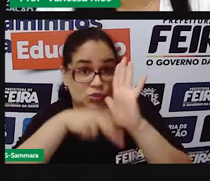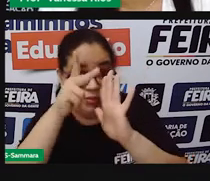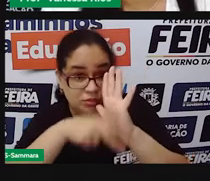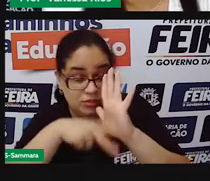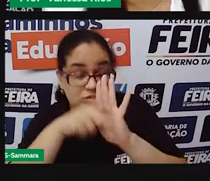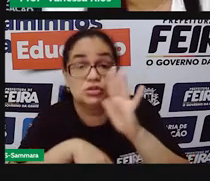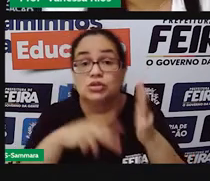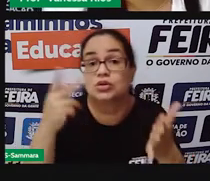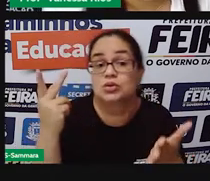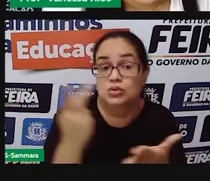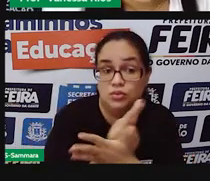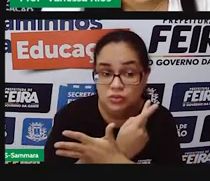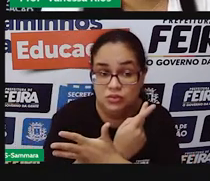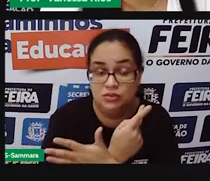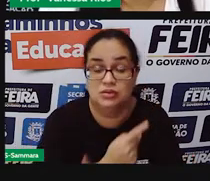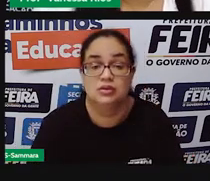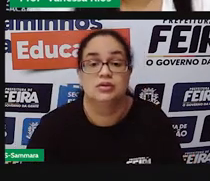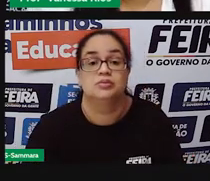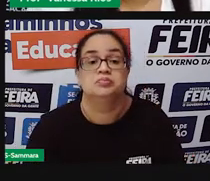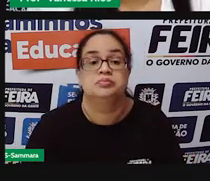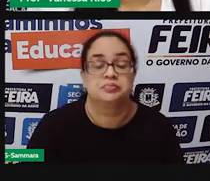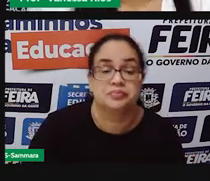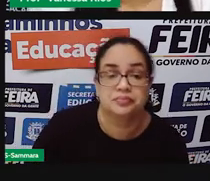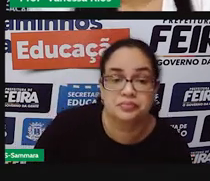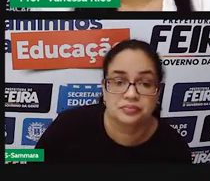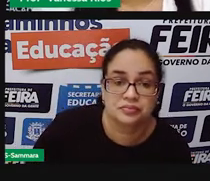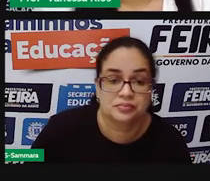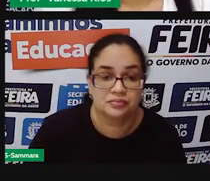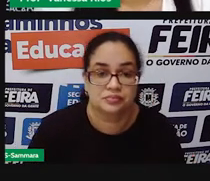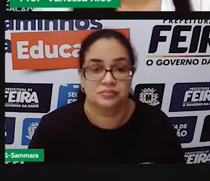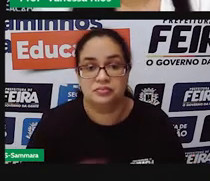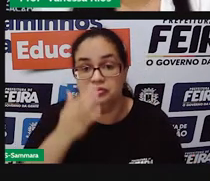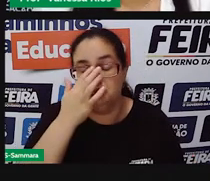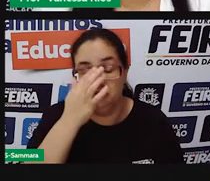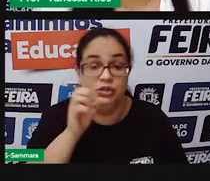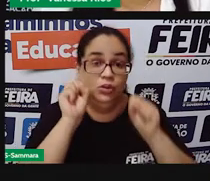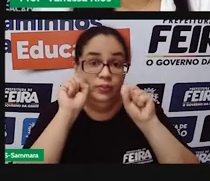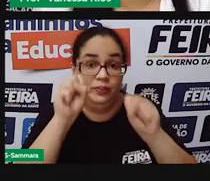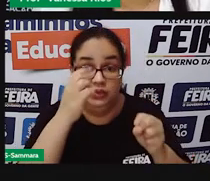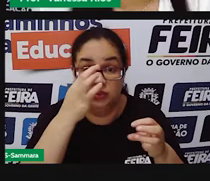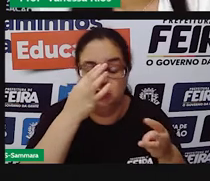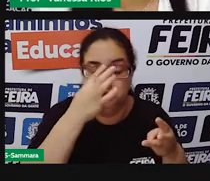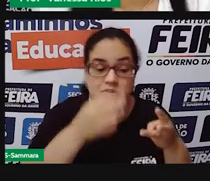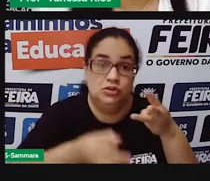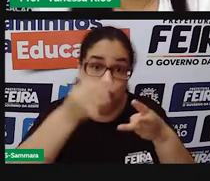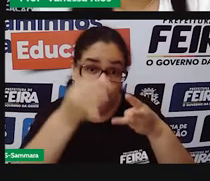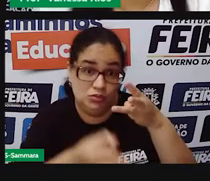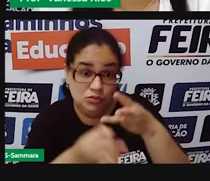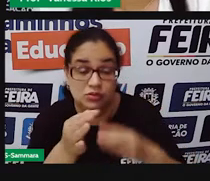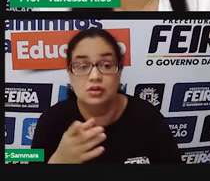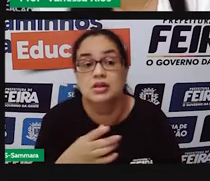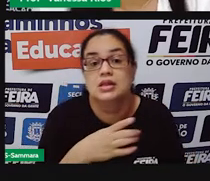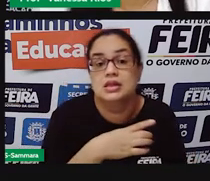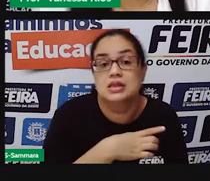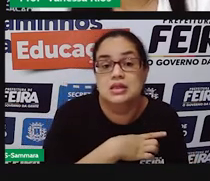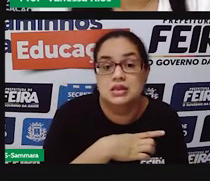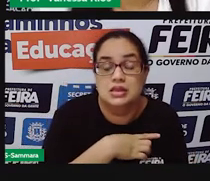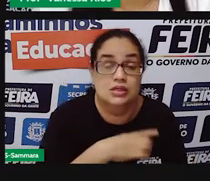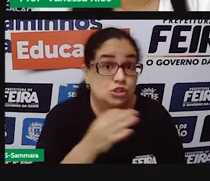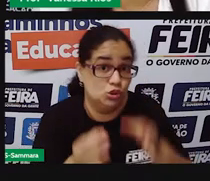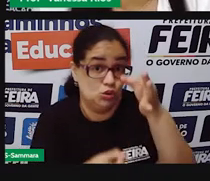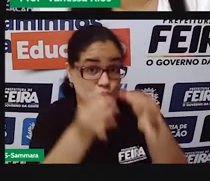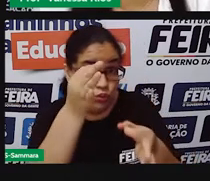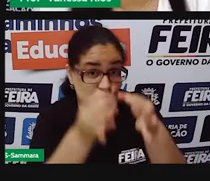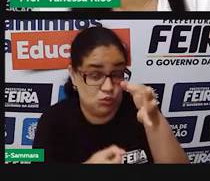aconteçam na prática. O poder judiciário tem a função de julgar